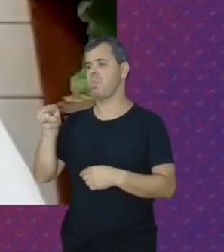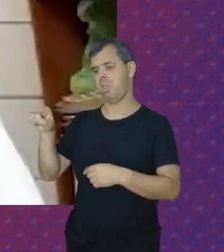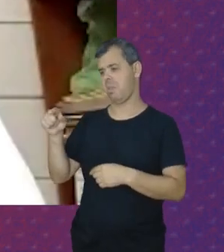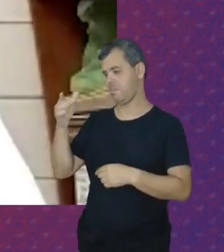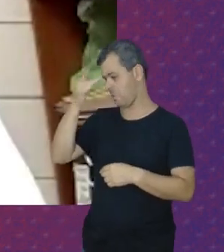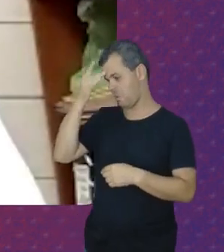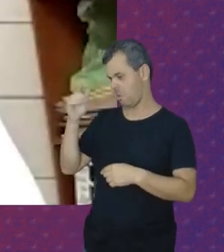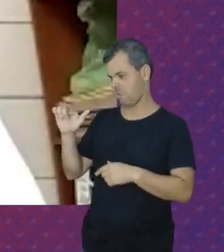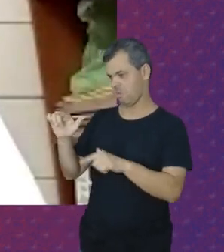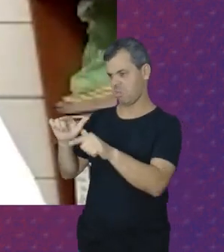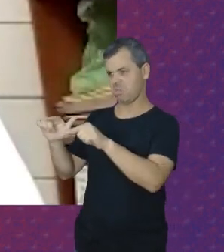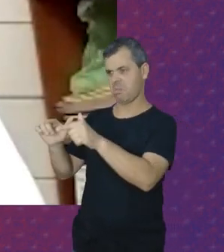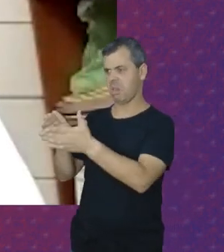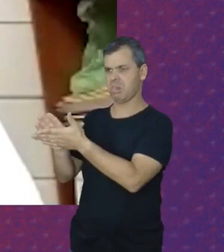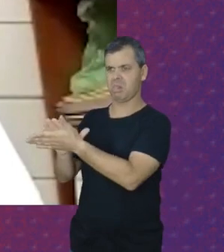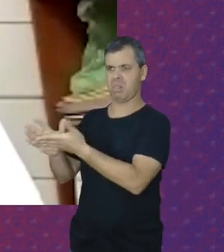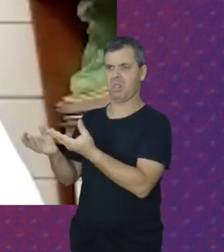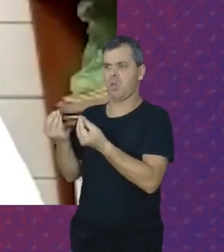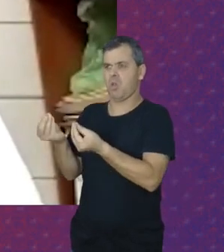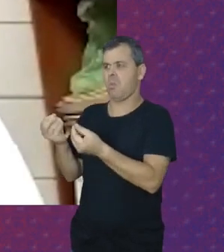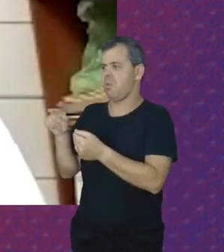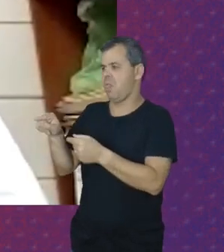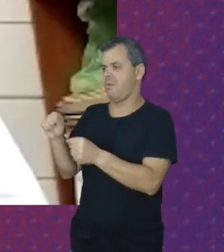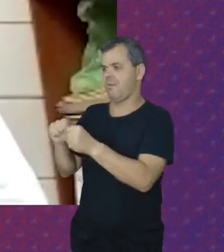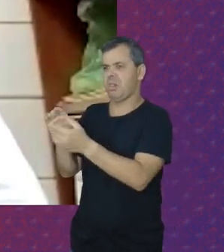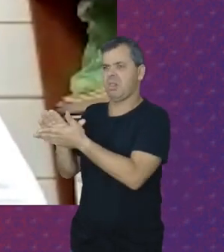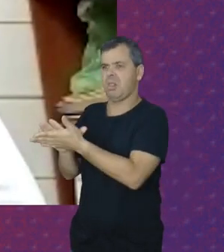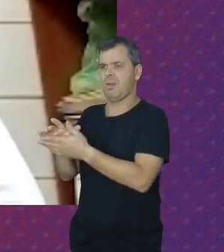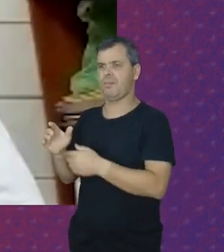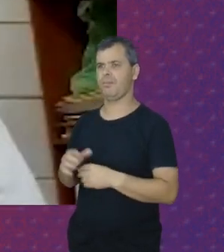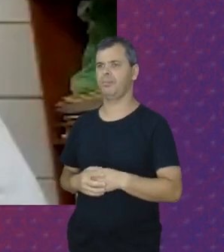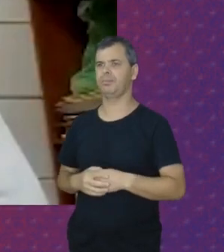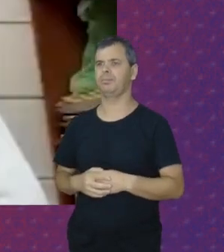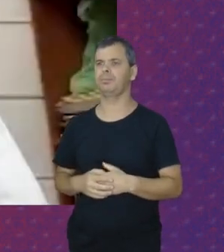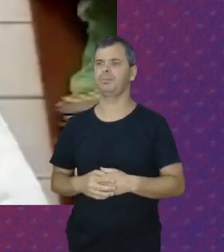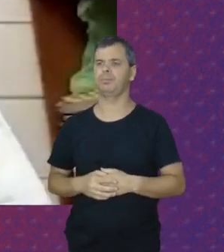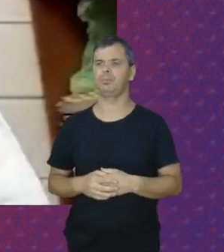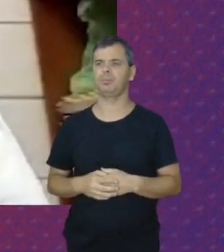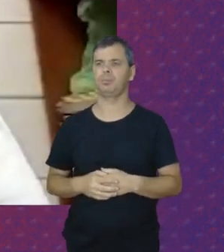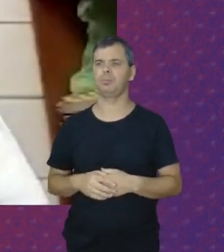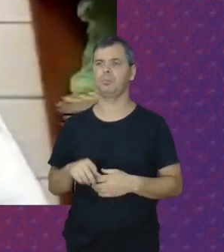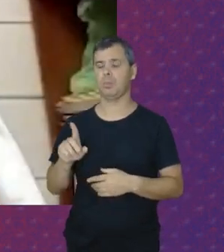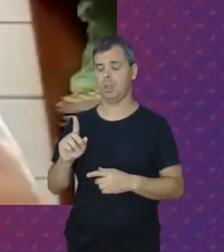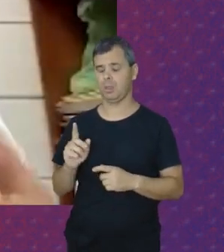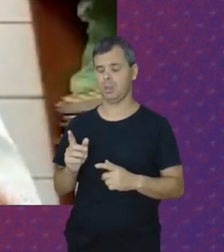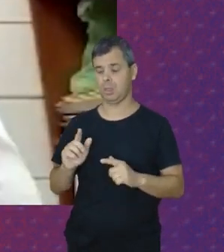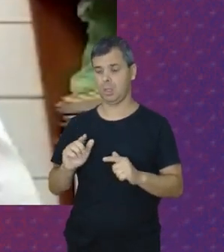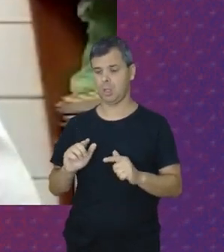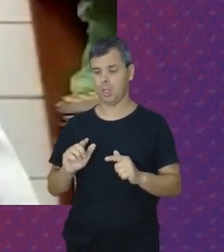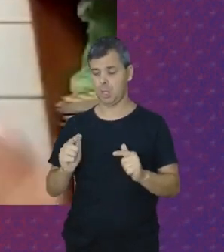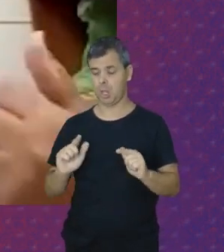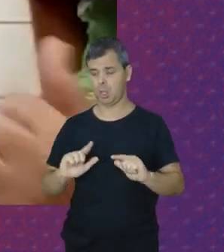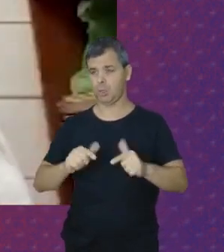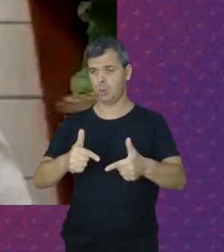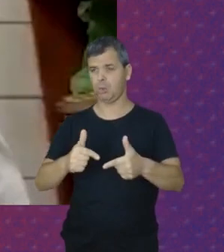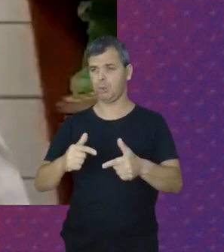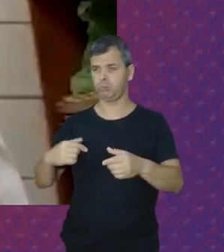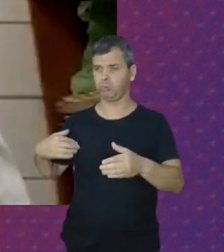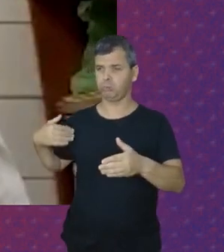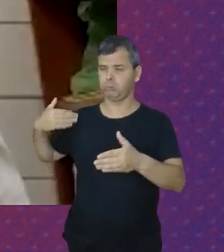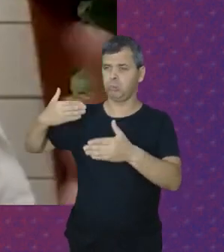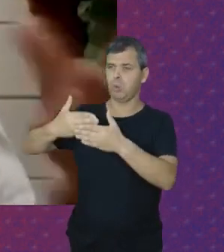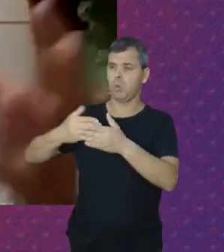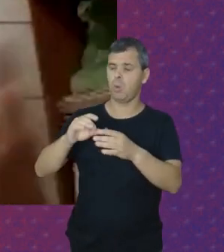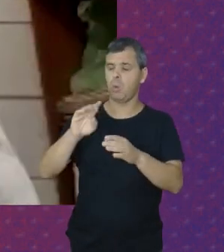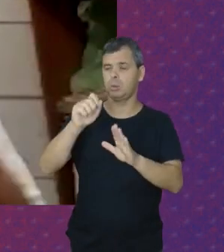Não trabalha Ela não faz nada Como ela não faz nada Então Esse desafio Desses anos todos Quase um